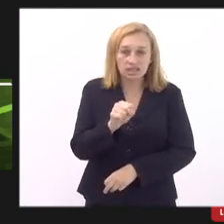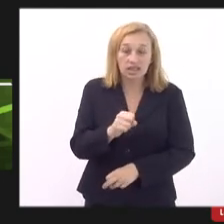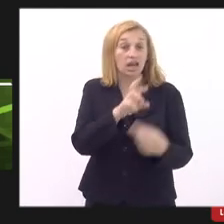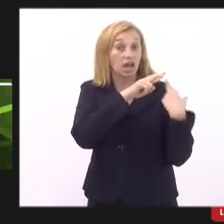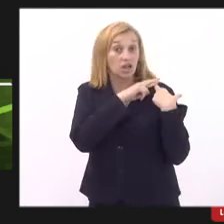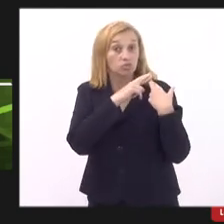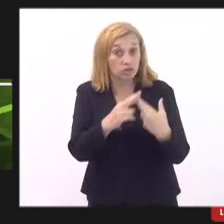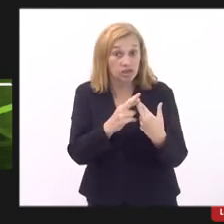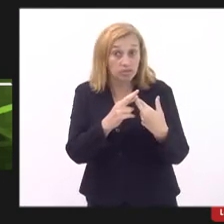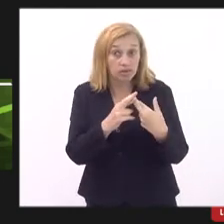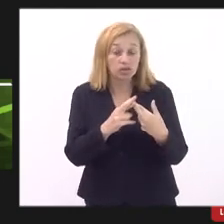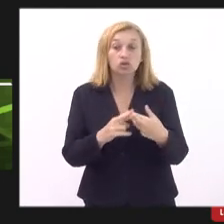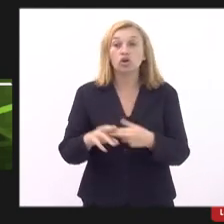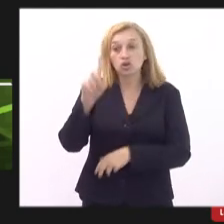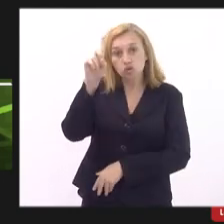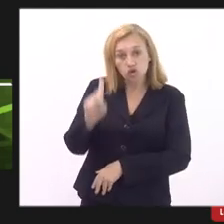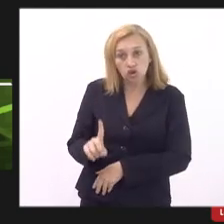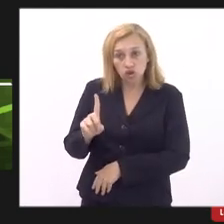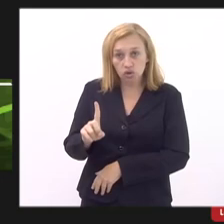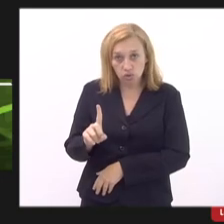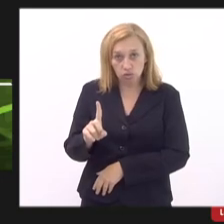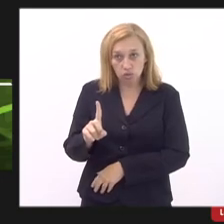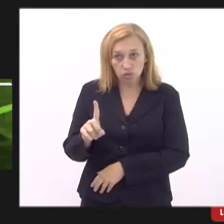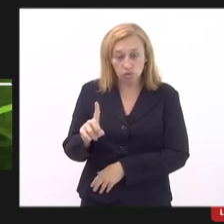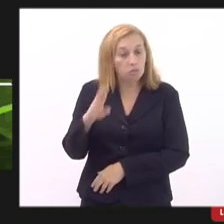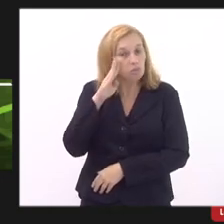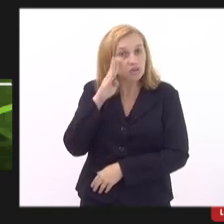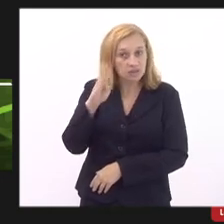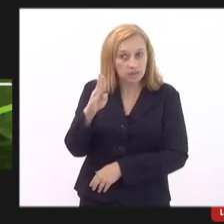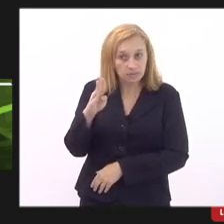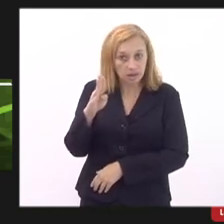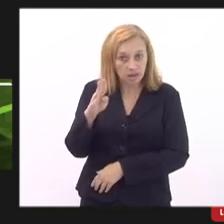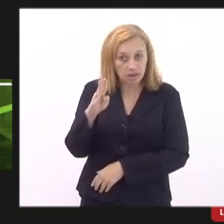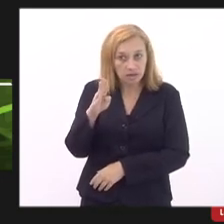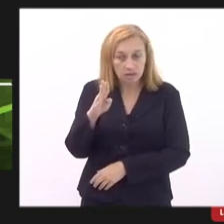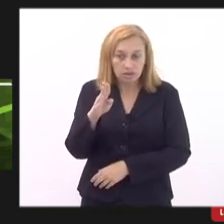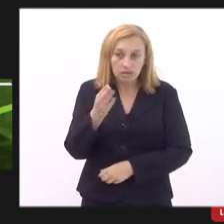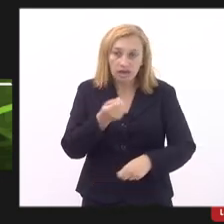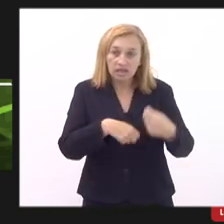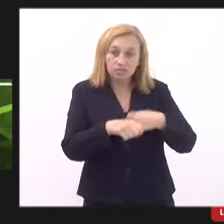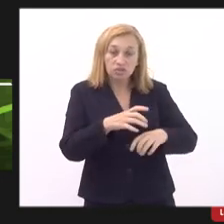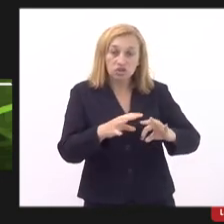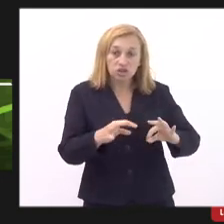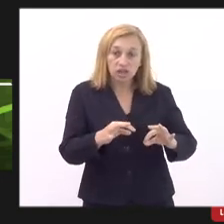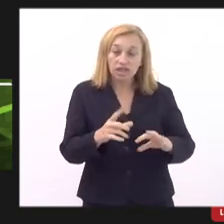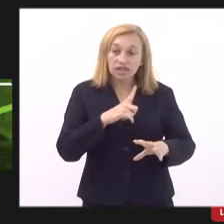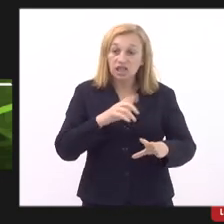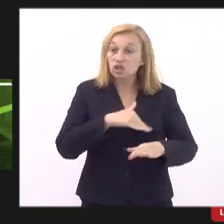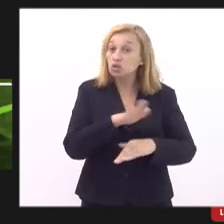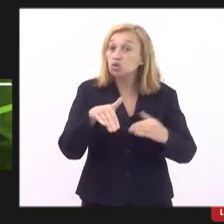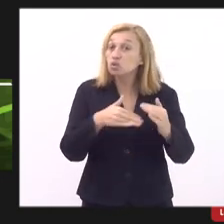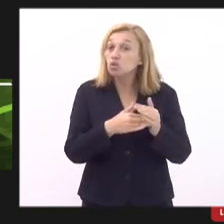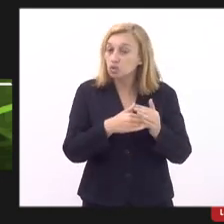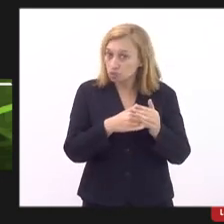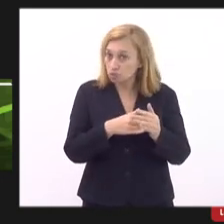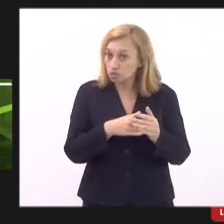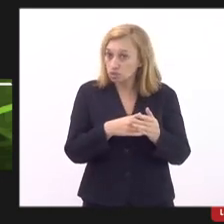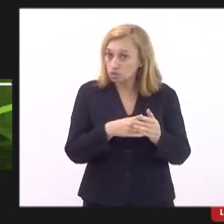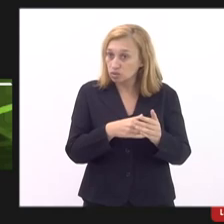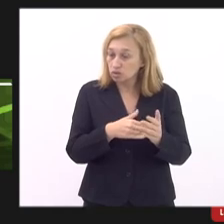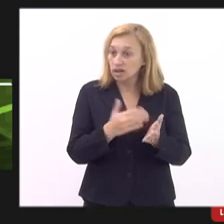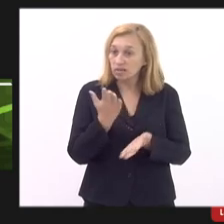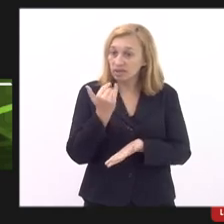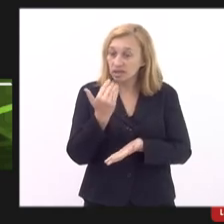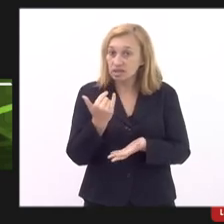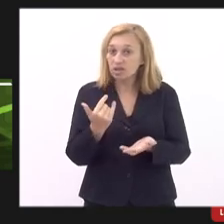responsabilidade do diretor na ponta para gerir todos esses recursos e nós contamos